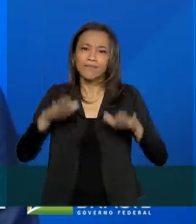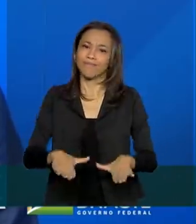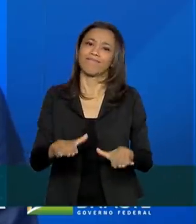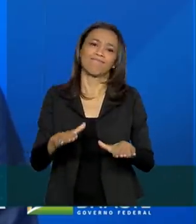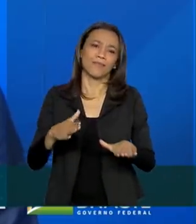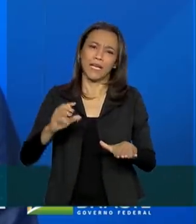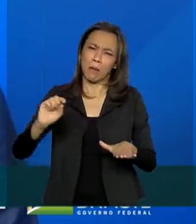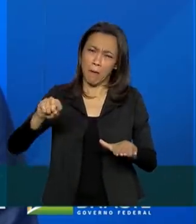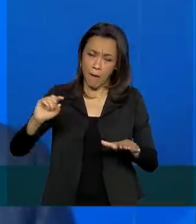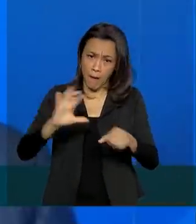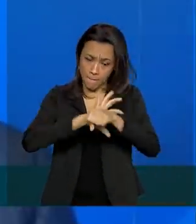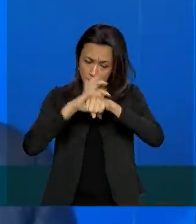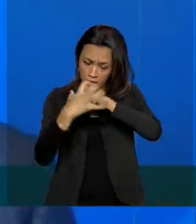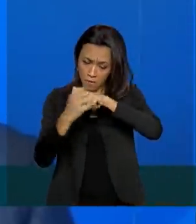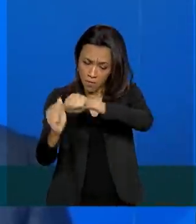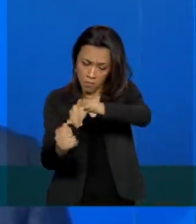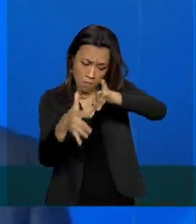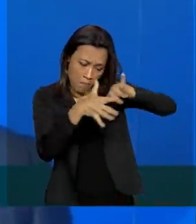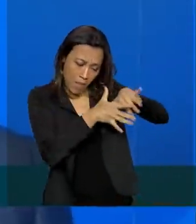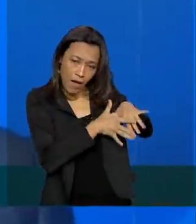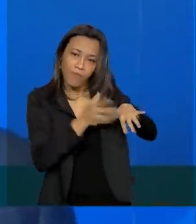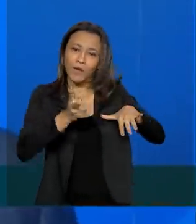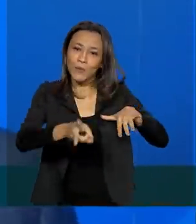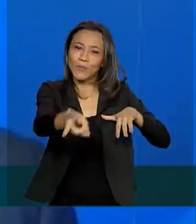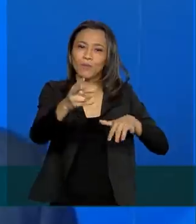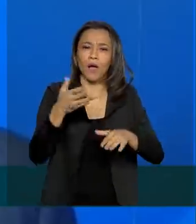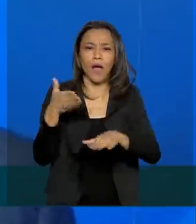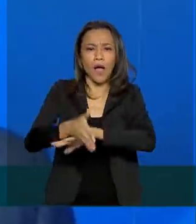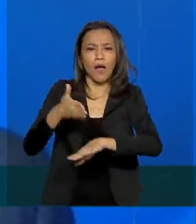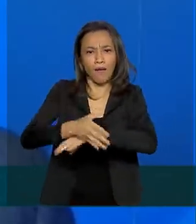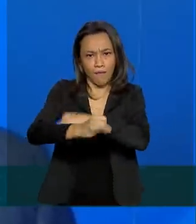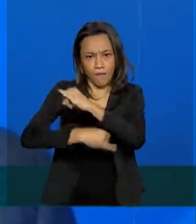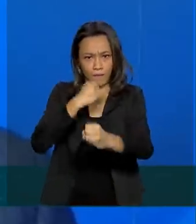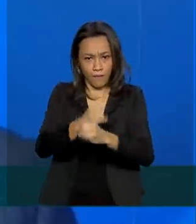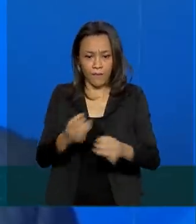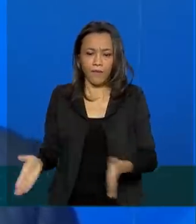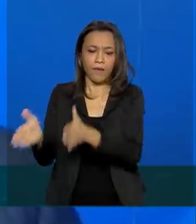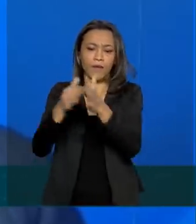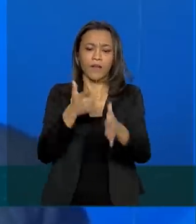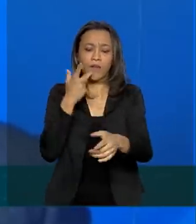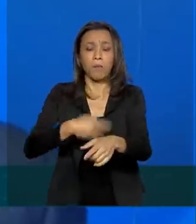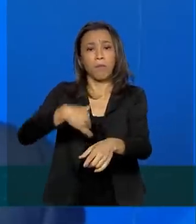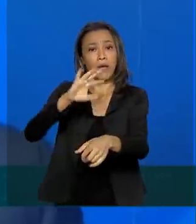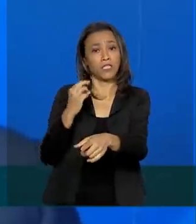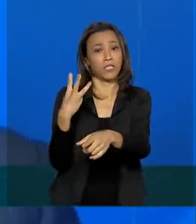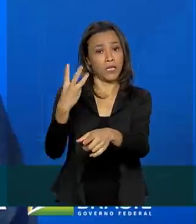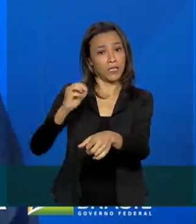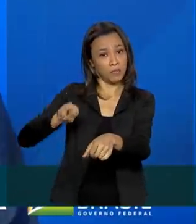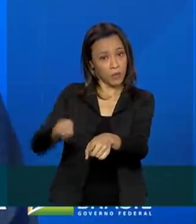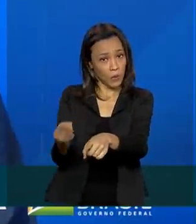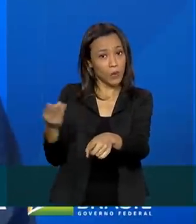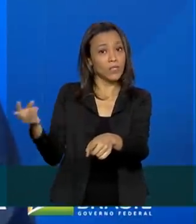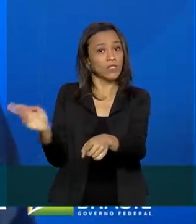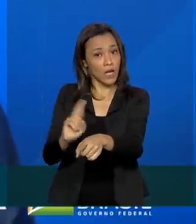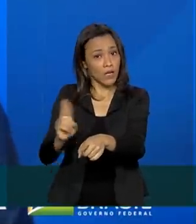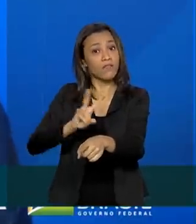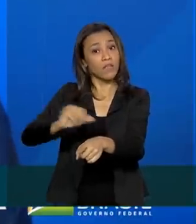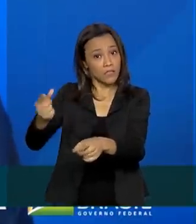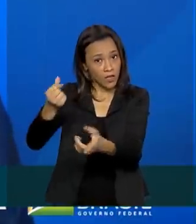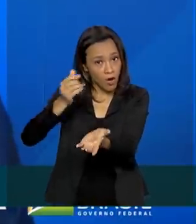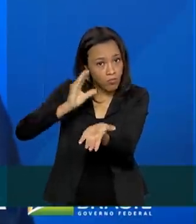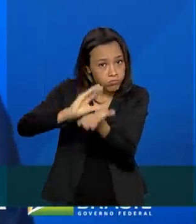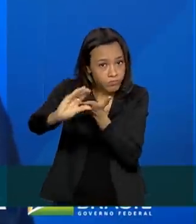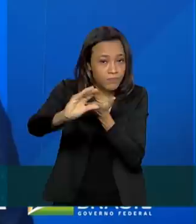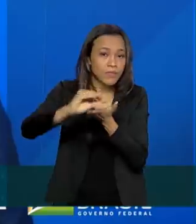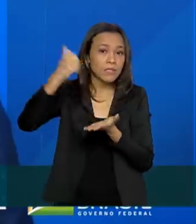após da pandemia. O presidente da Caixa afirma que mais de 3 bilhões de reais vão ser disponibilizados nessa primeira etapa